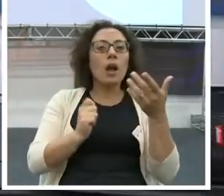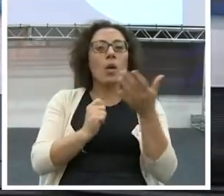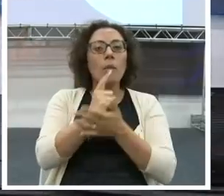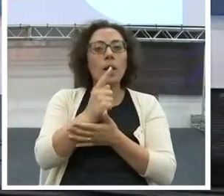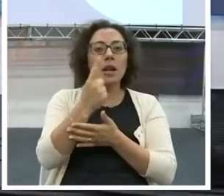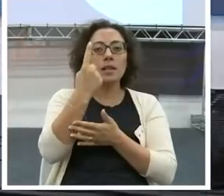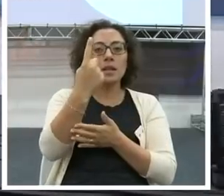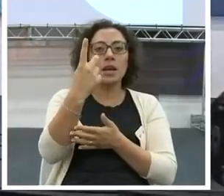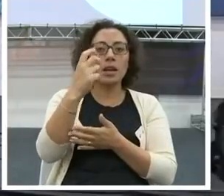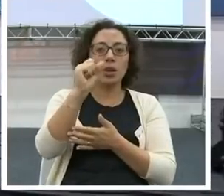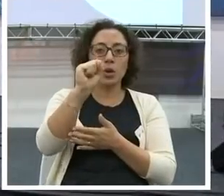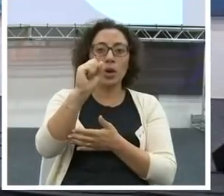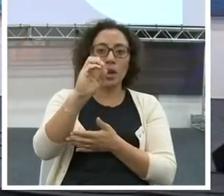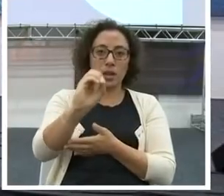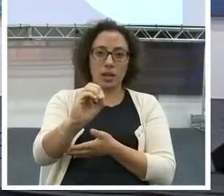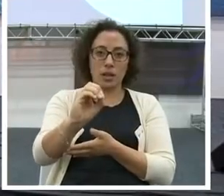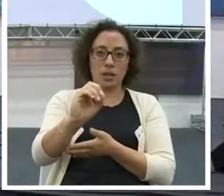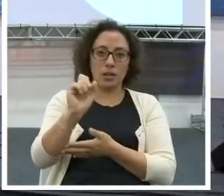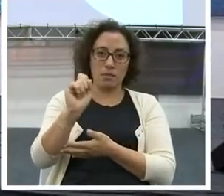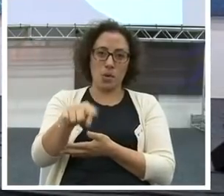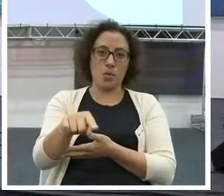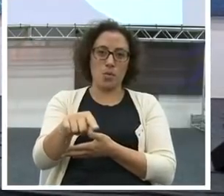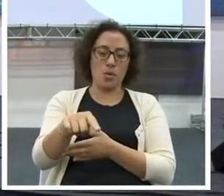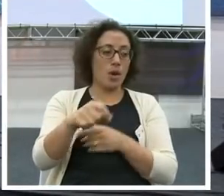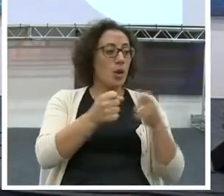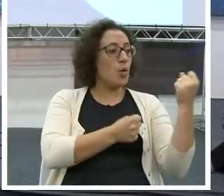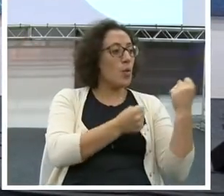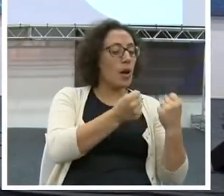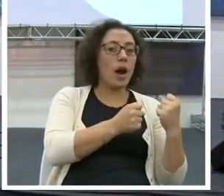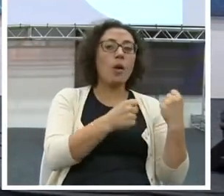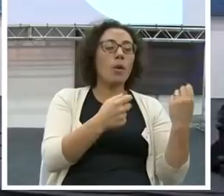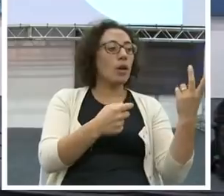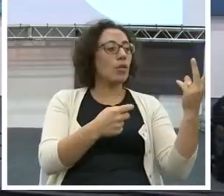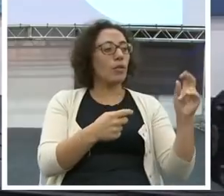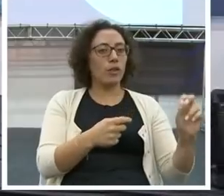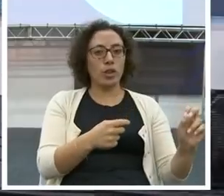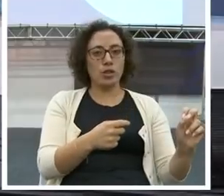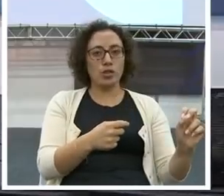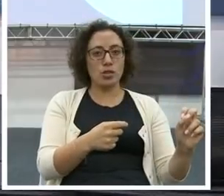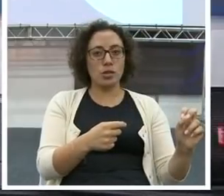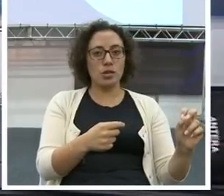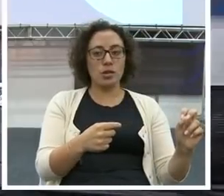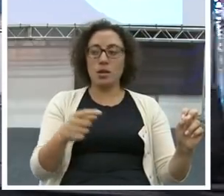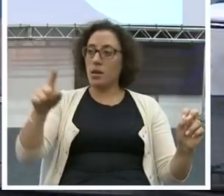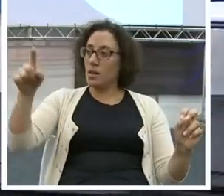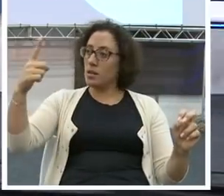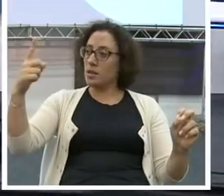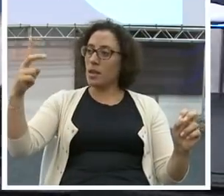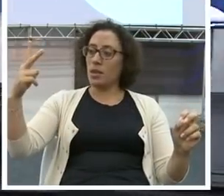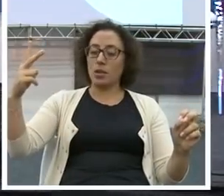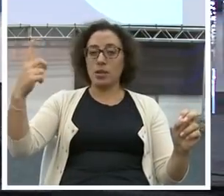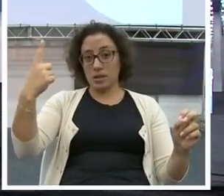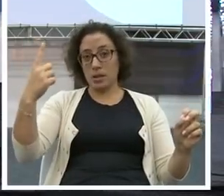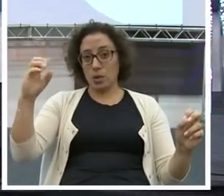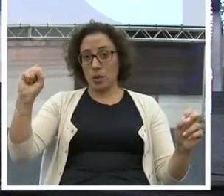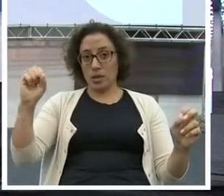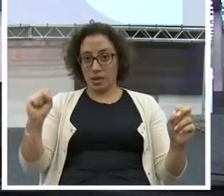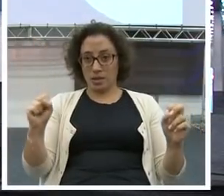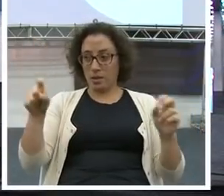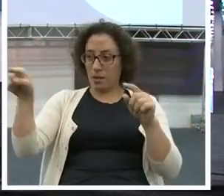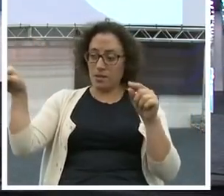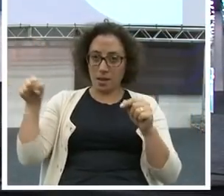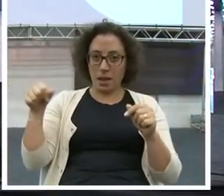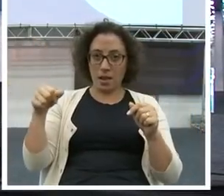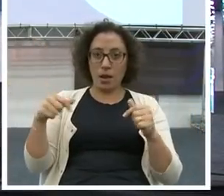carro estava valendo só R$,00. Então, pega R$,00 do carro, R 180,00 da sala, R 200,00. Se ele